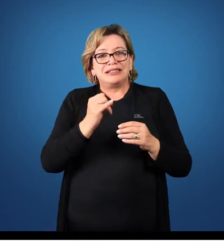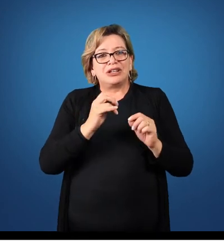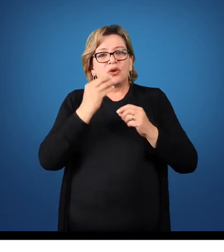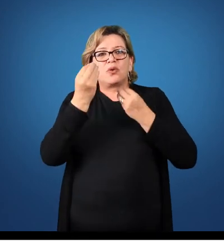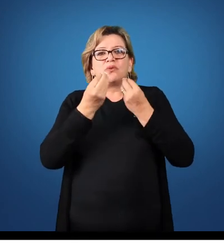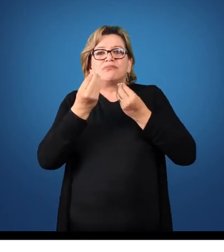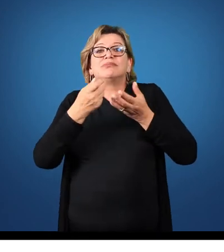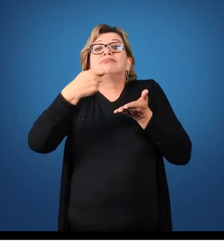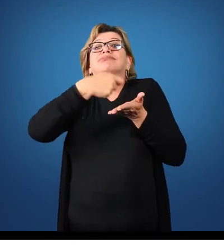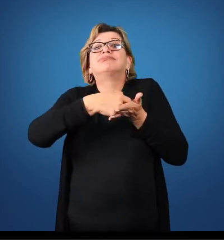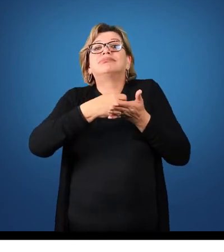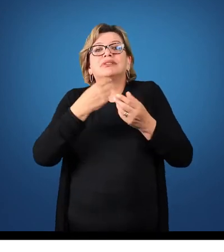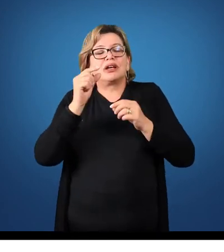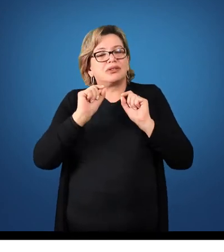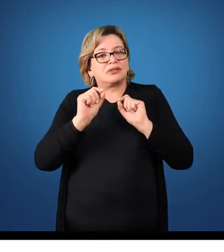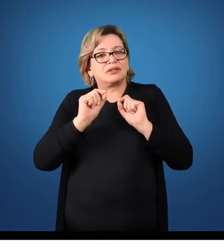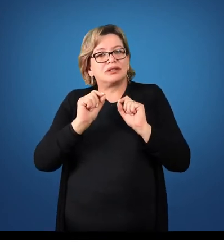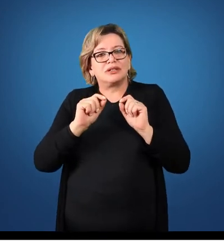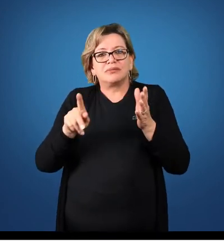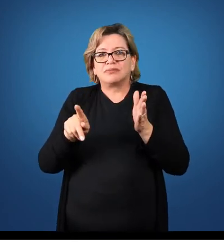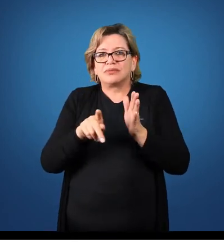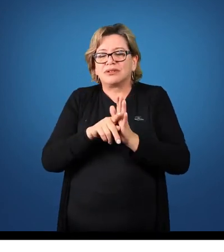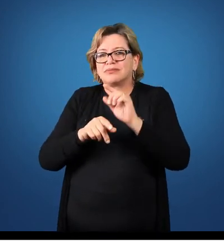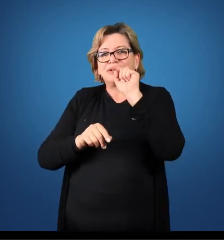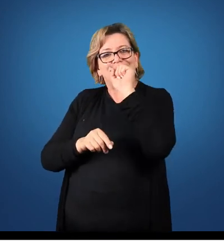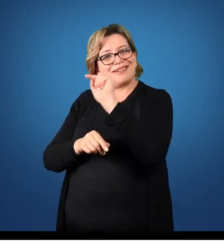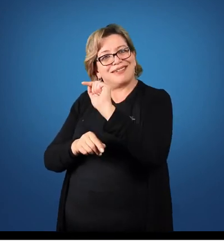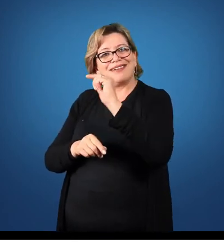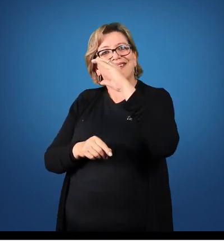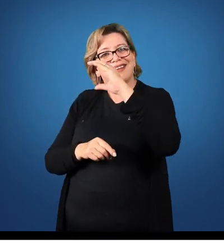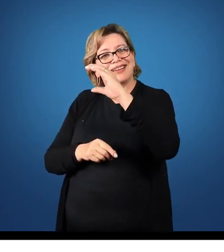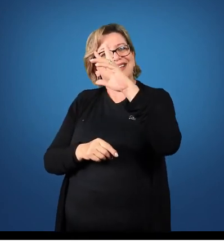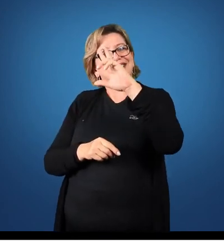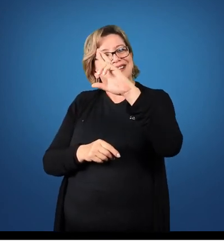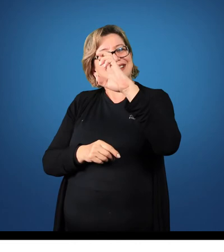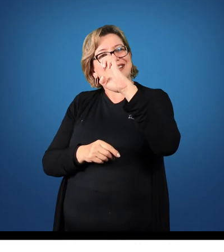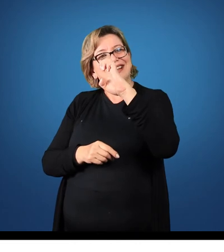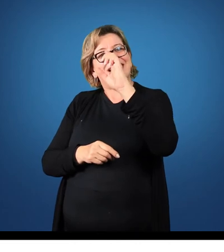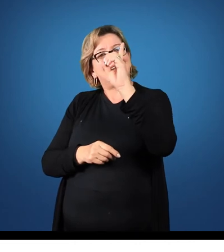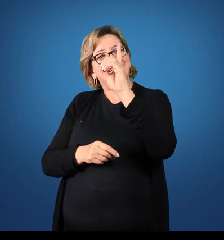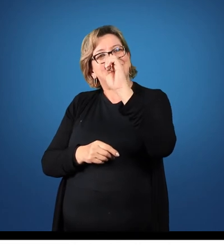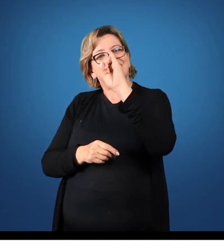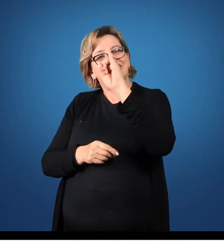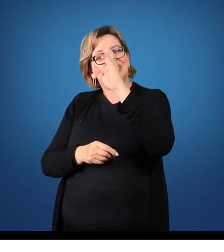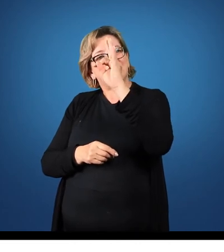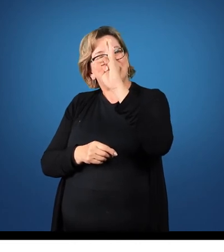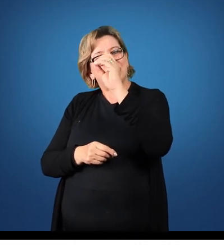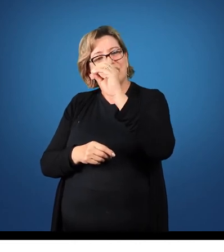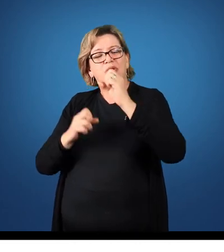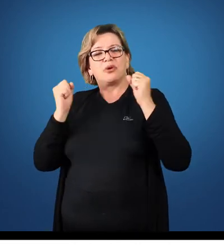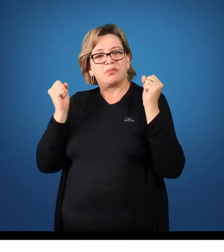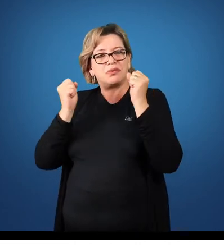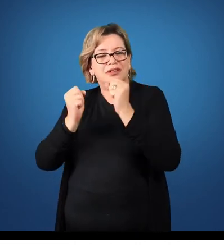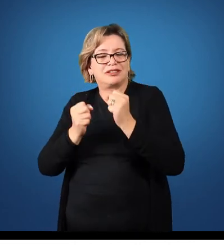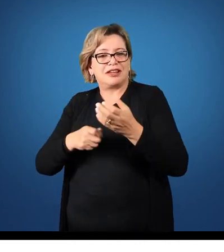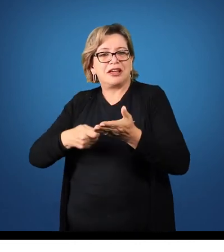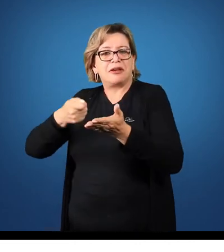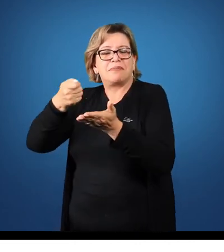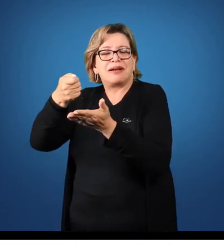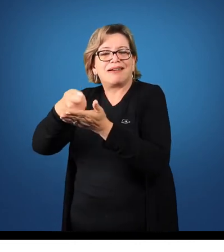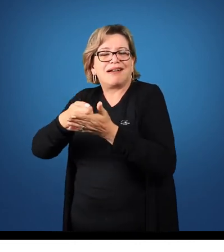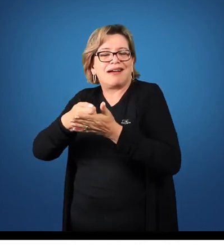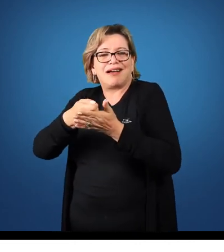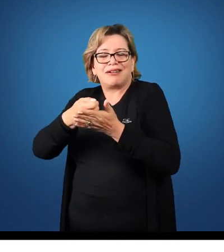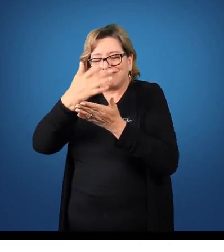que veio esse recurso? É onde está o crédito. Esse crédito pode ser uma receita, pode ser um pagamento